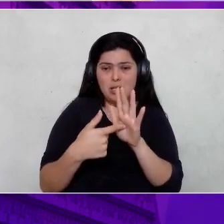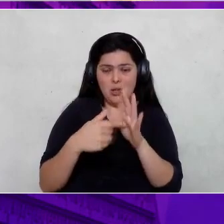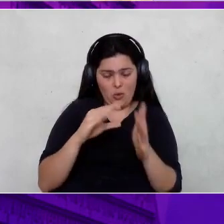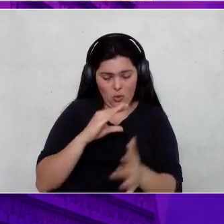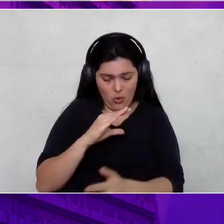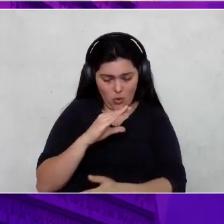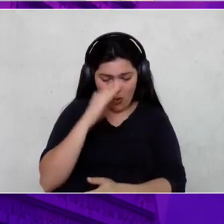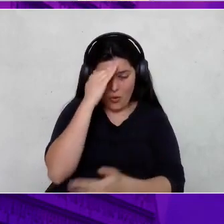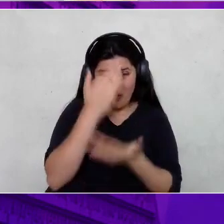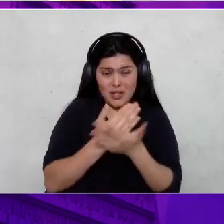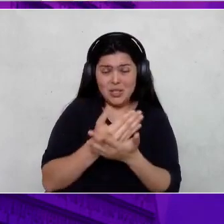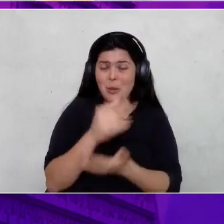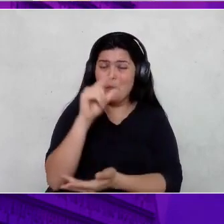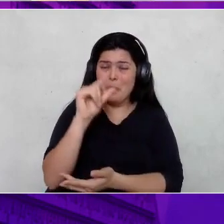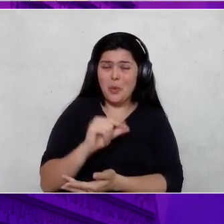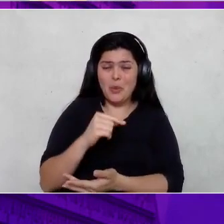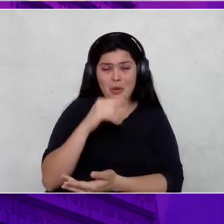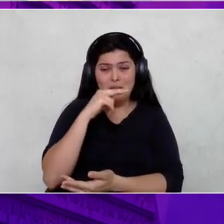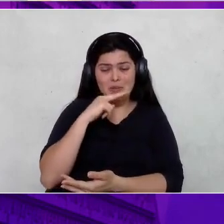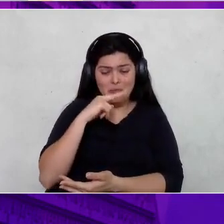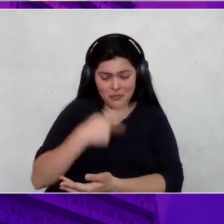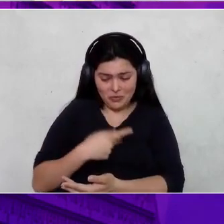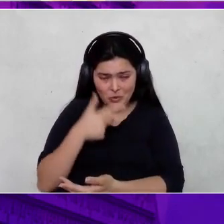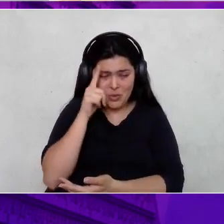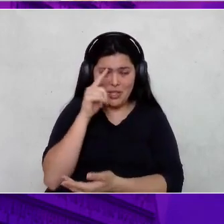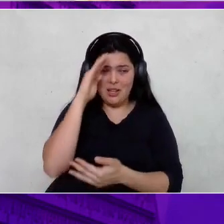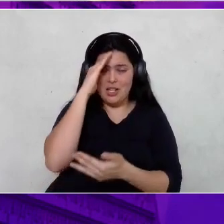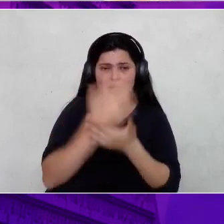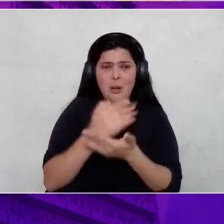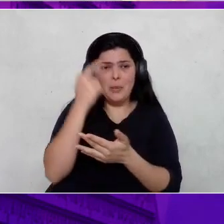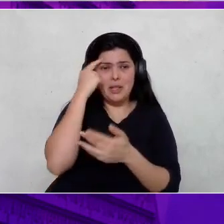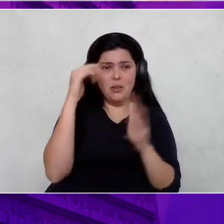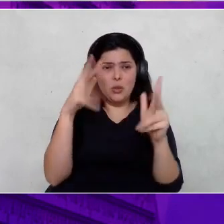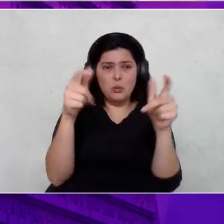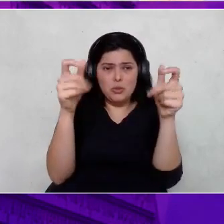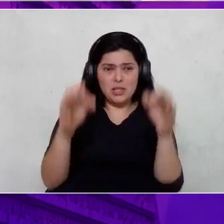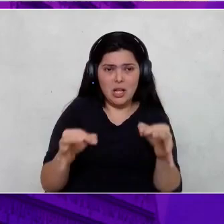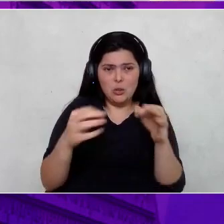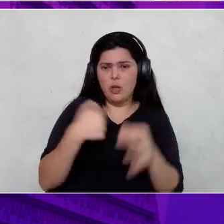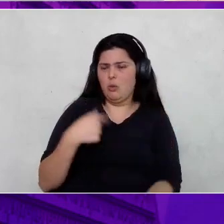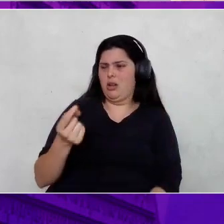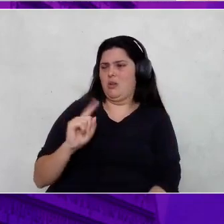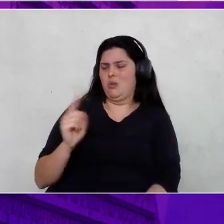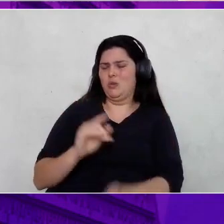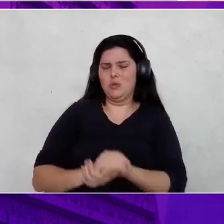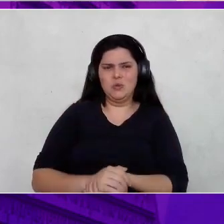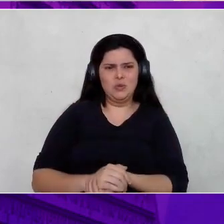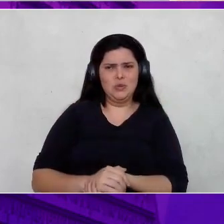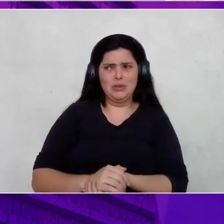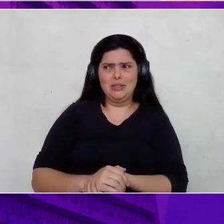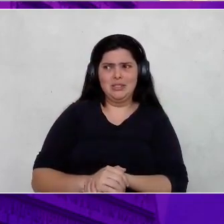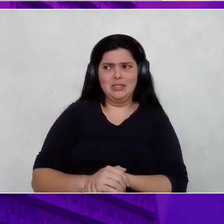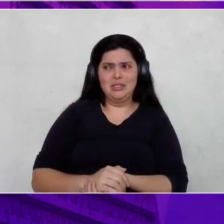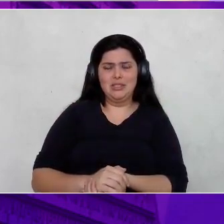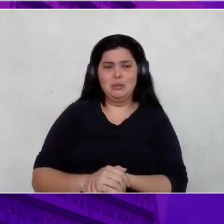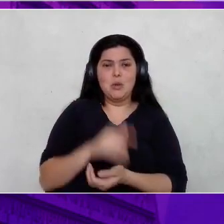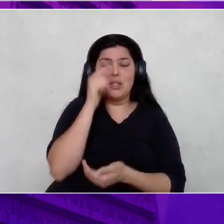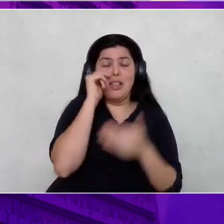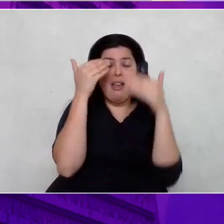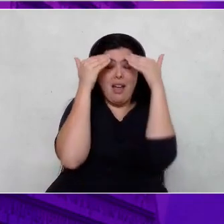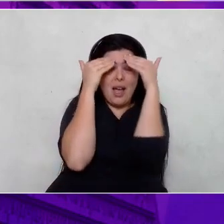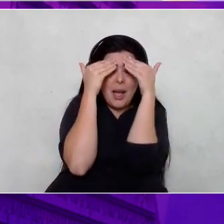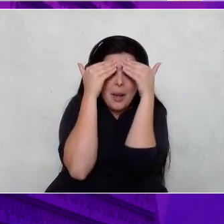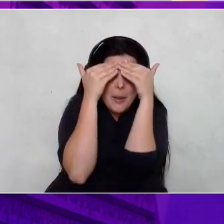tem. De achar que todos estão certos, menos a gente. E para a gente destravar essa cena,